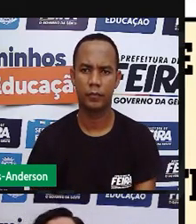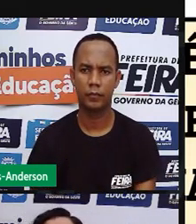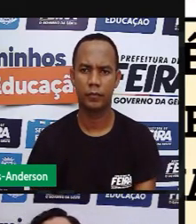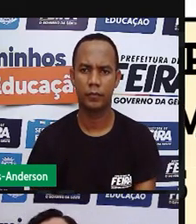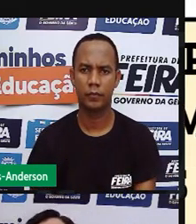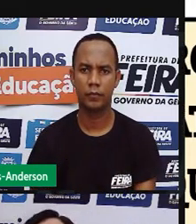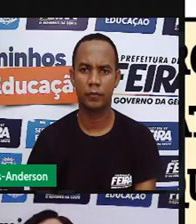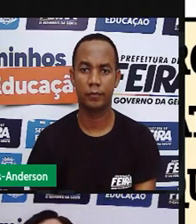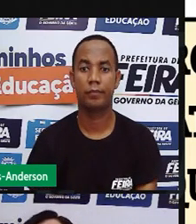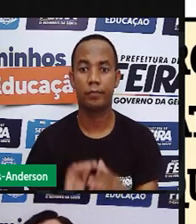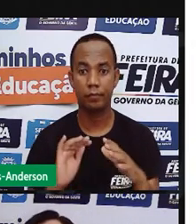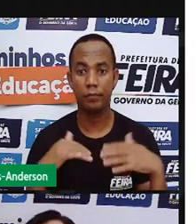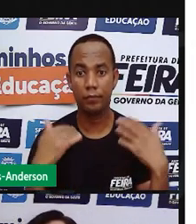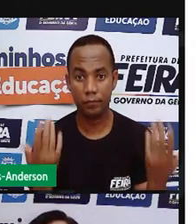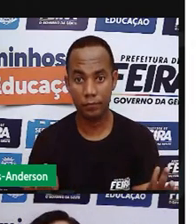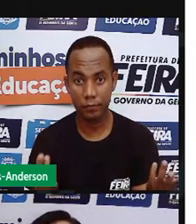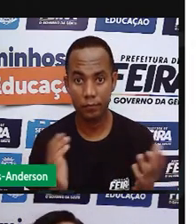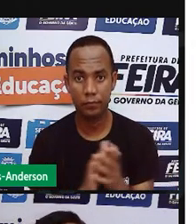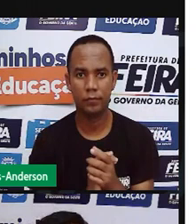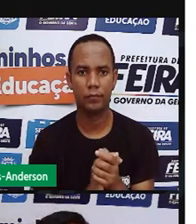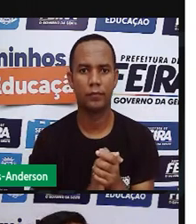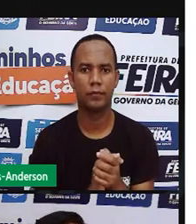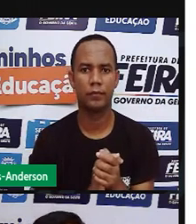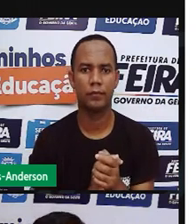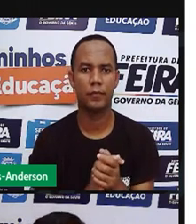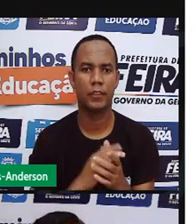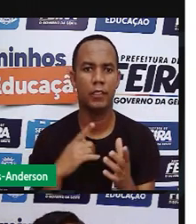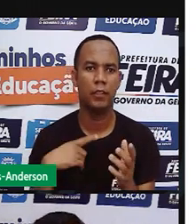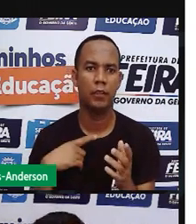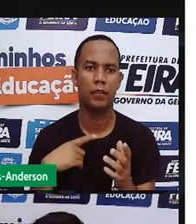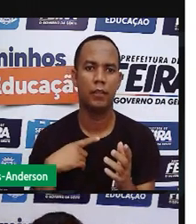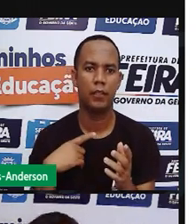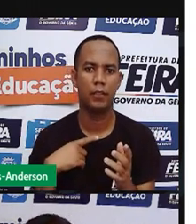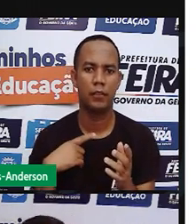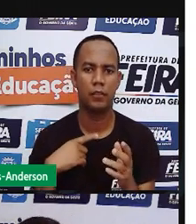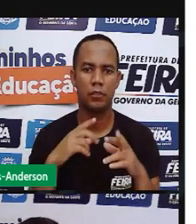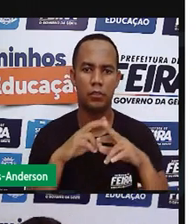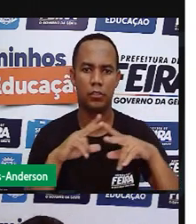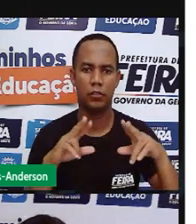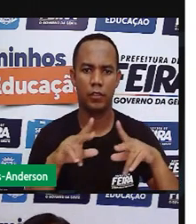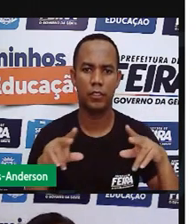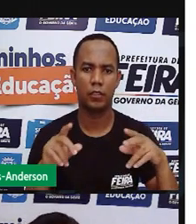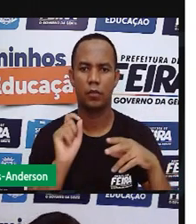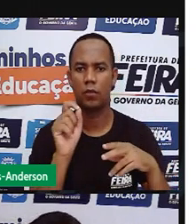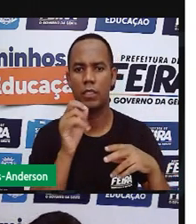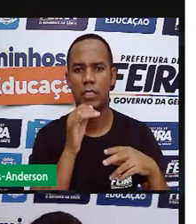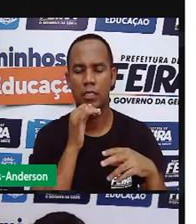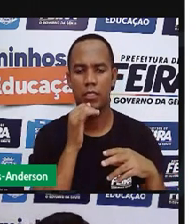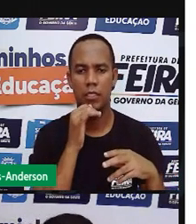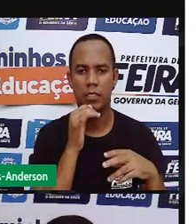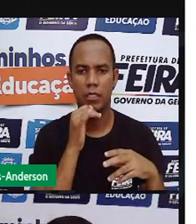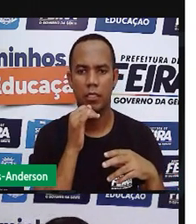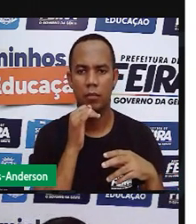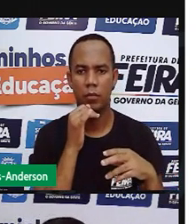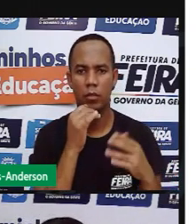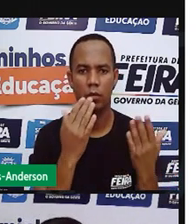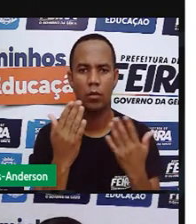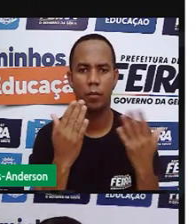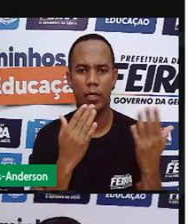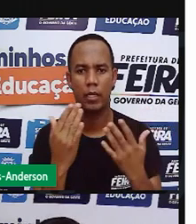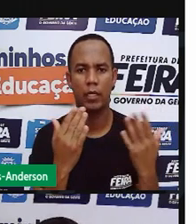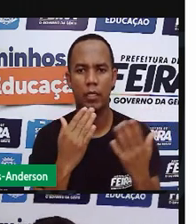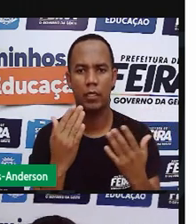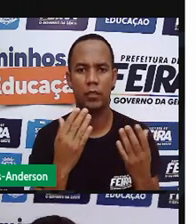Os produtos industrializados do setor pecuarista. Os exemplos que a Pró falou. Pró,